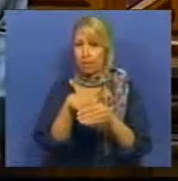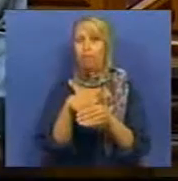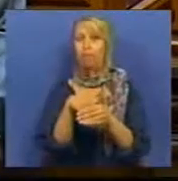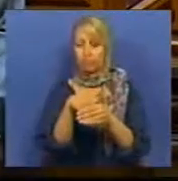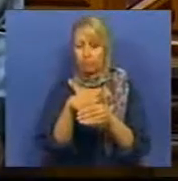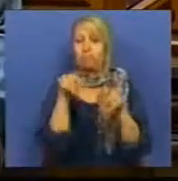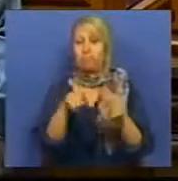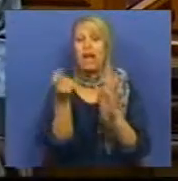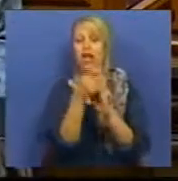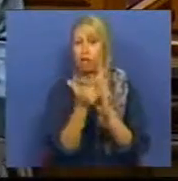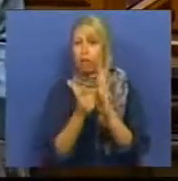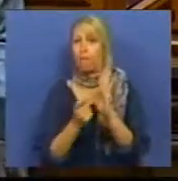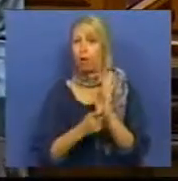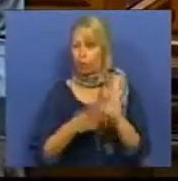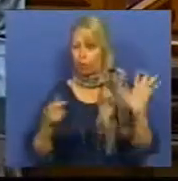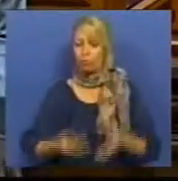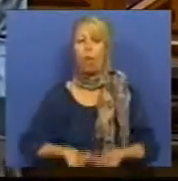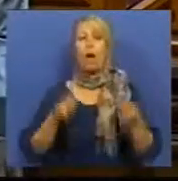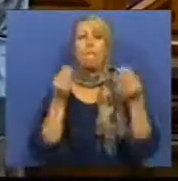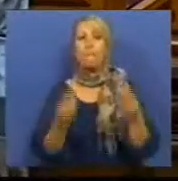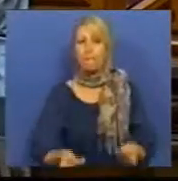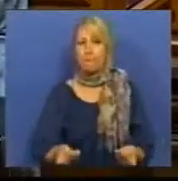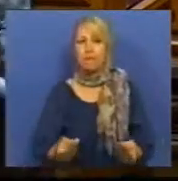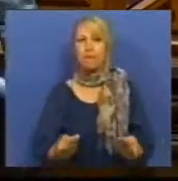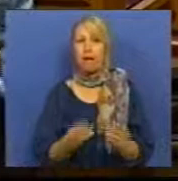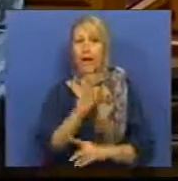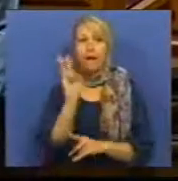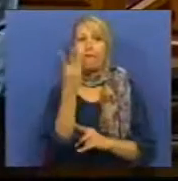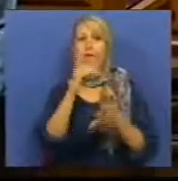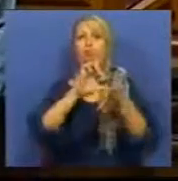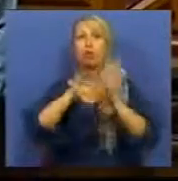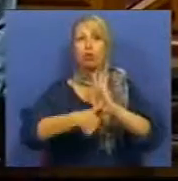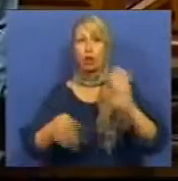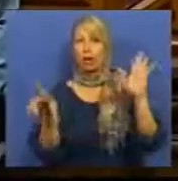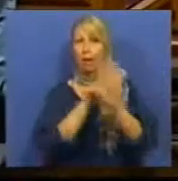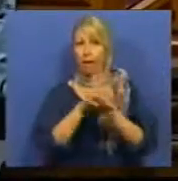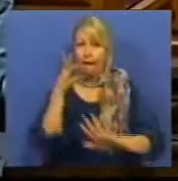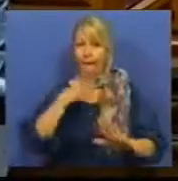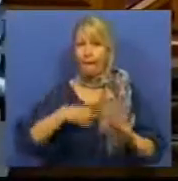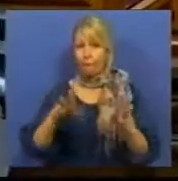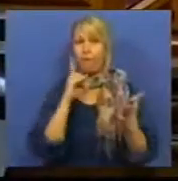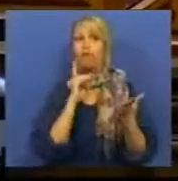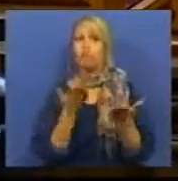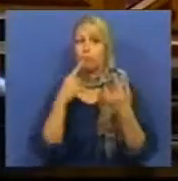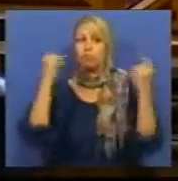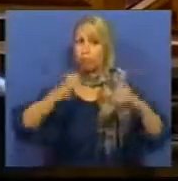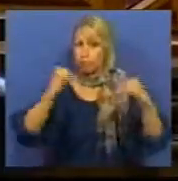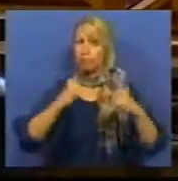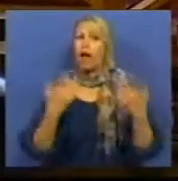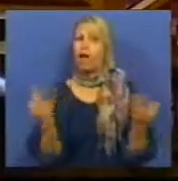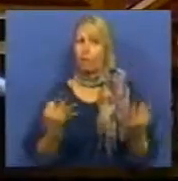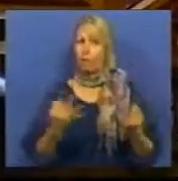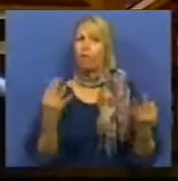Neste agendamento, com a apresentação de três projetos de lei, queremos registrar a anuência que o Partido Socialista deu